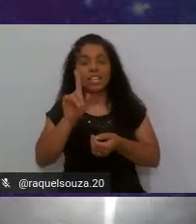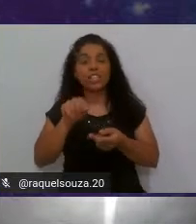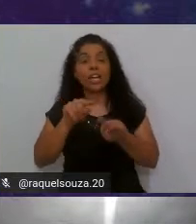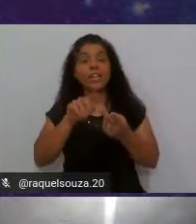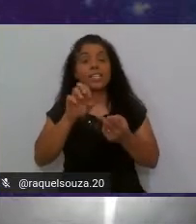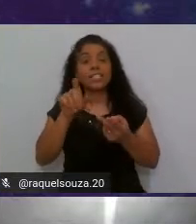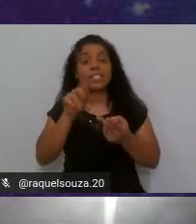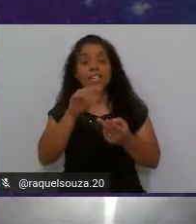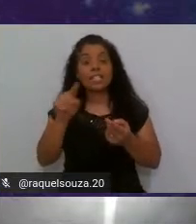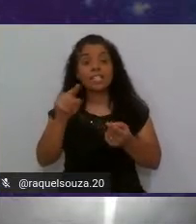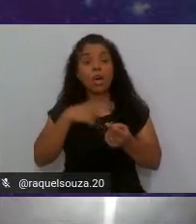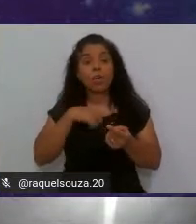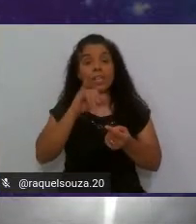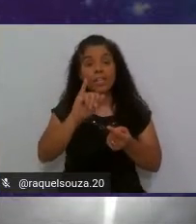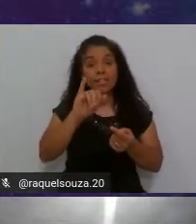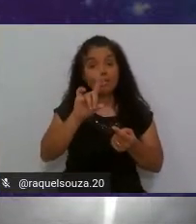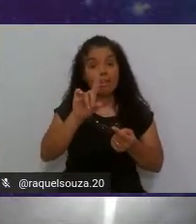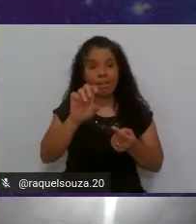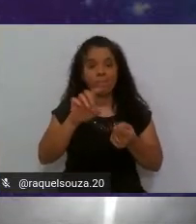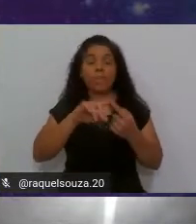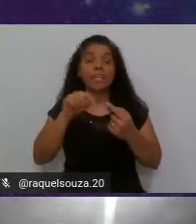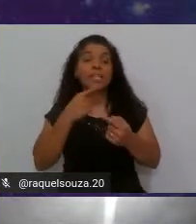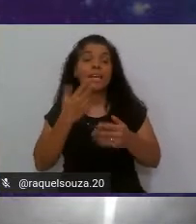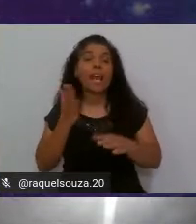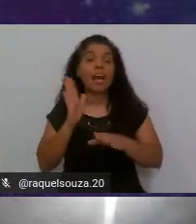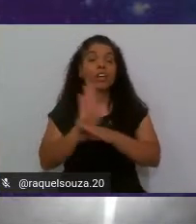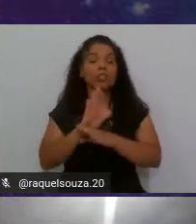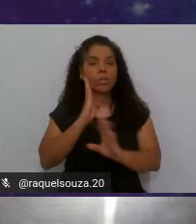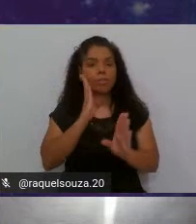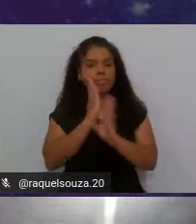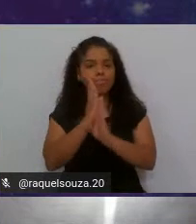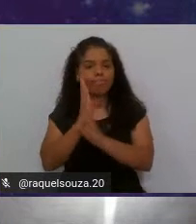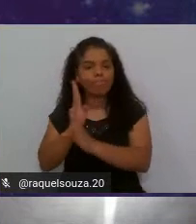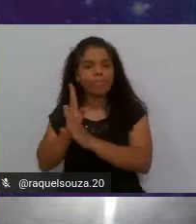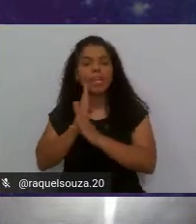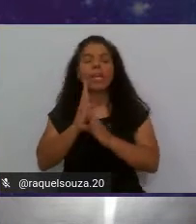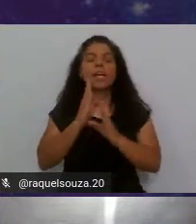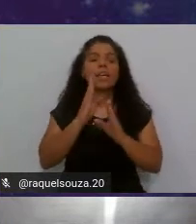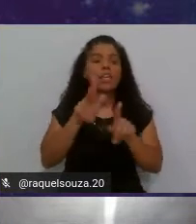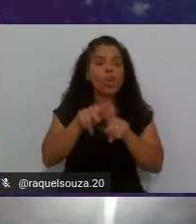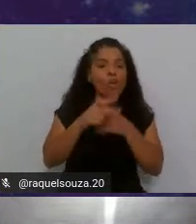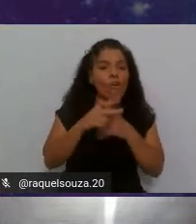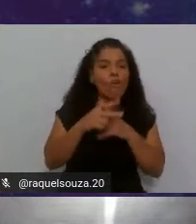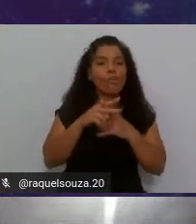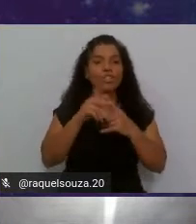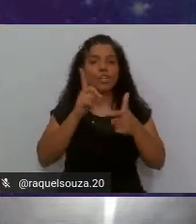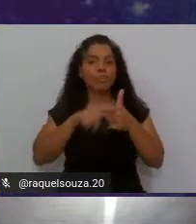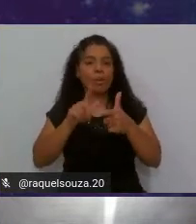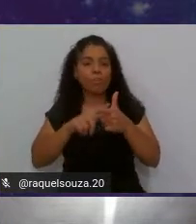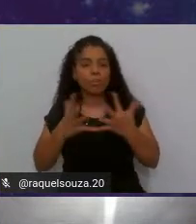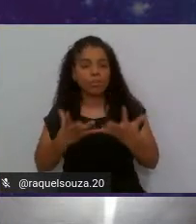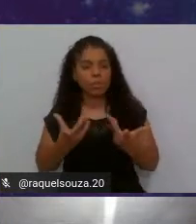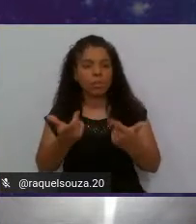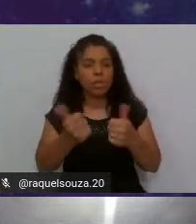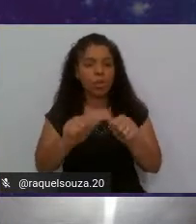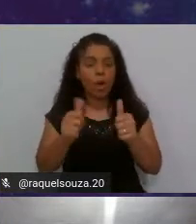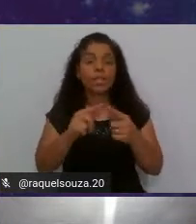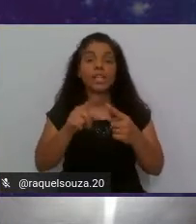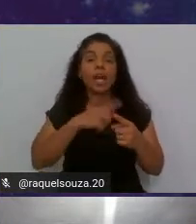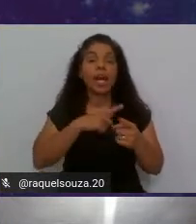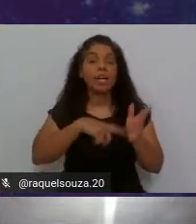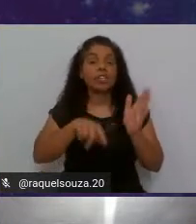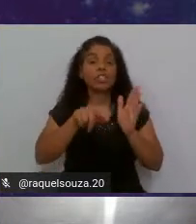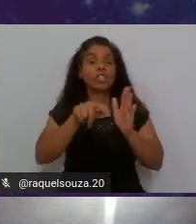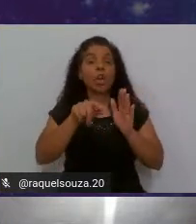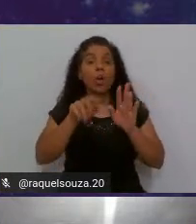da IDE que ajuda a detectar e corrigir problemas de qualidade ao escrever